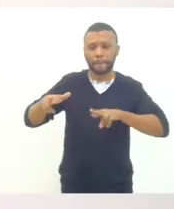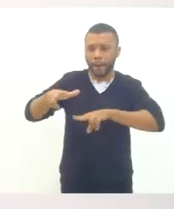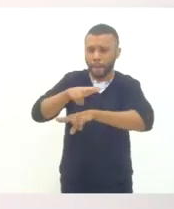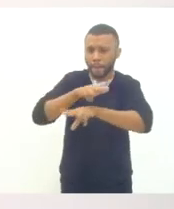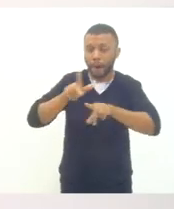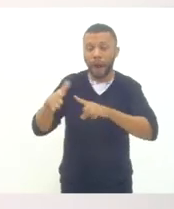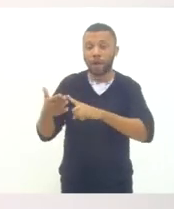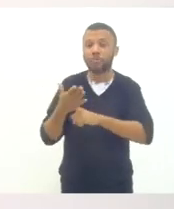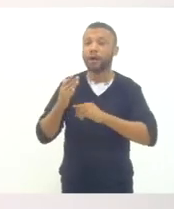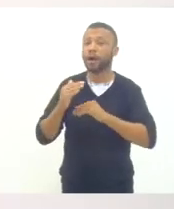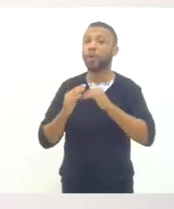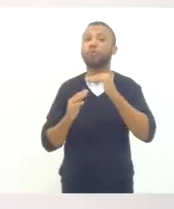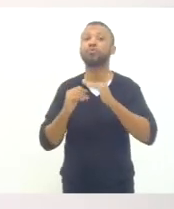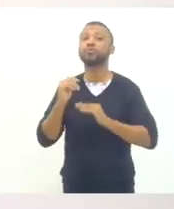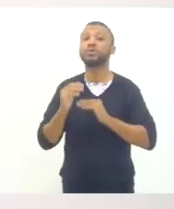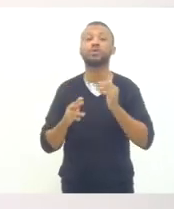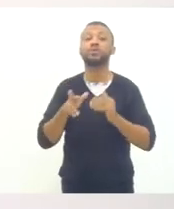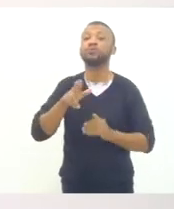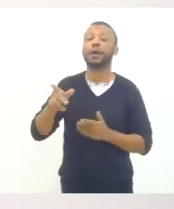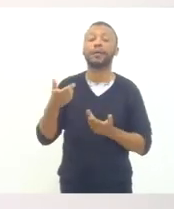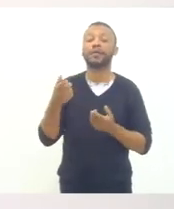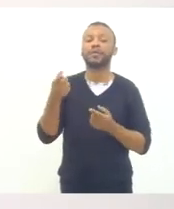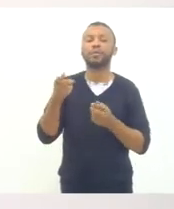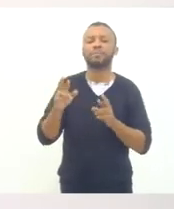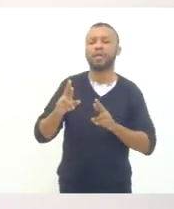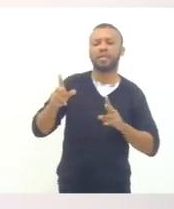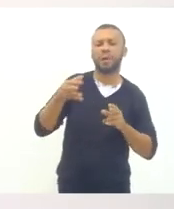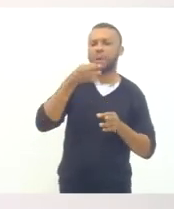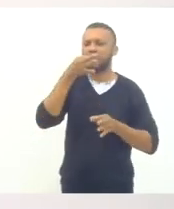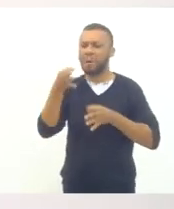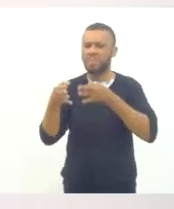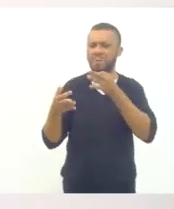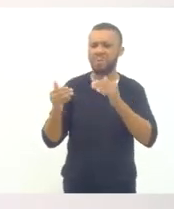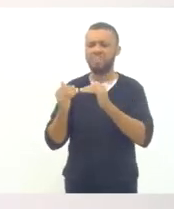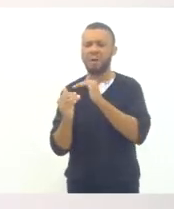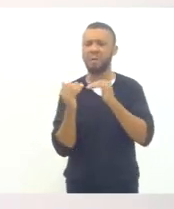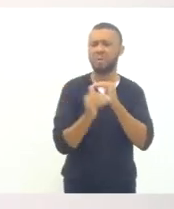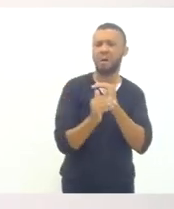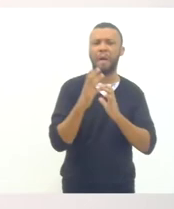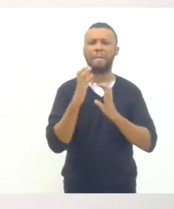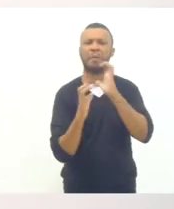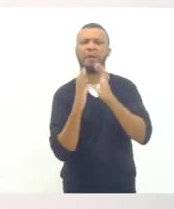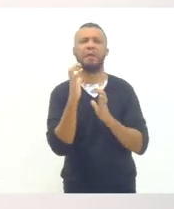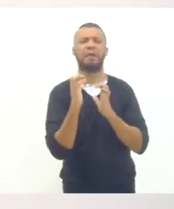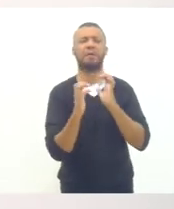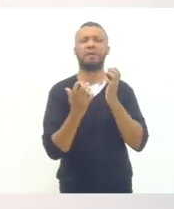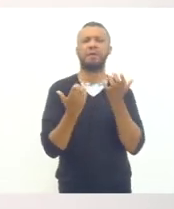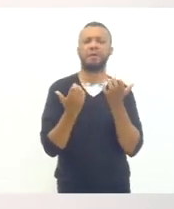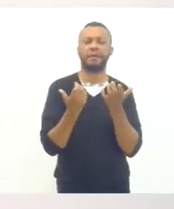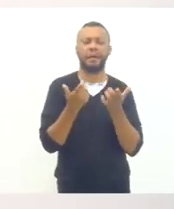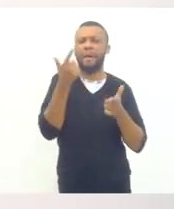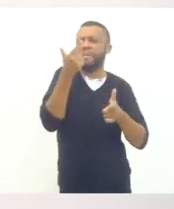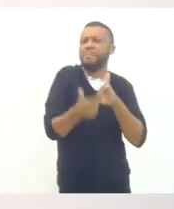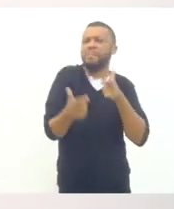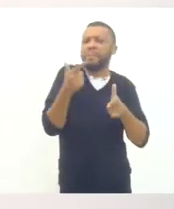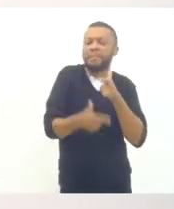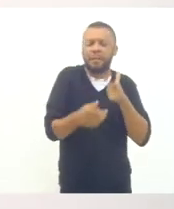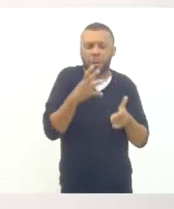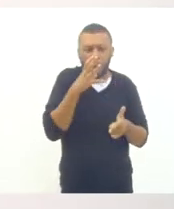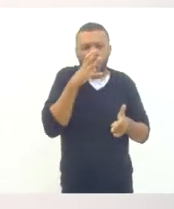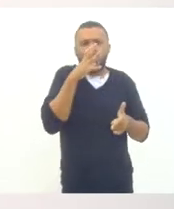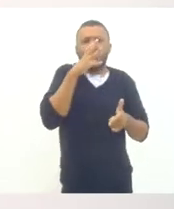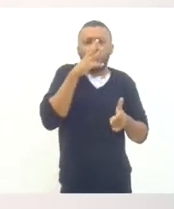uma diferença que acabe levando a tensões que poderiam ser